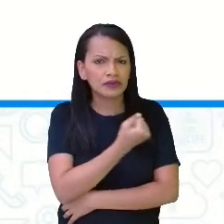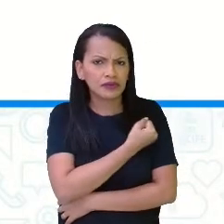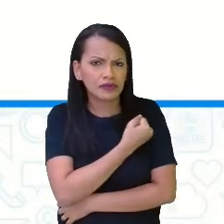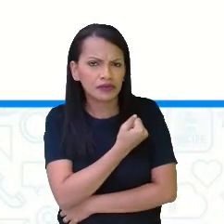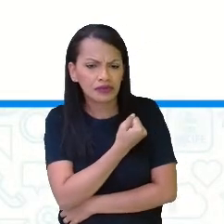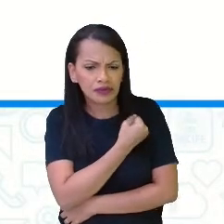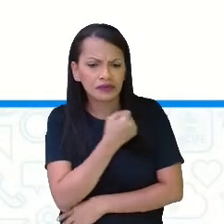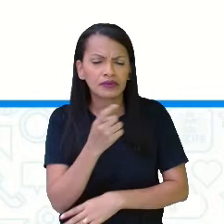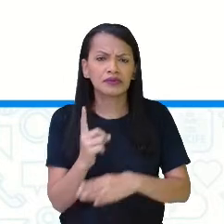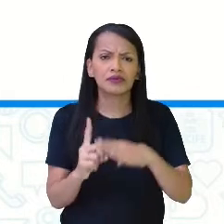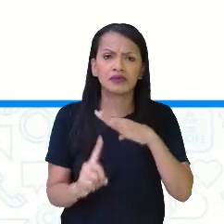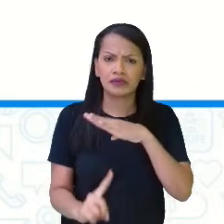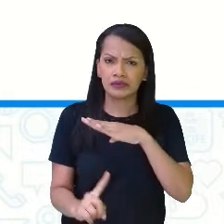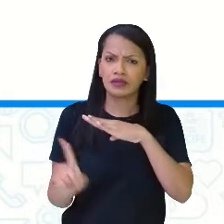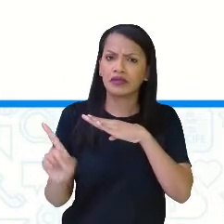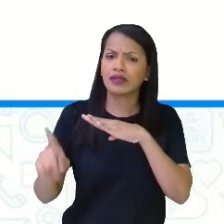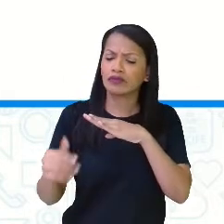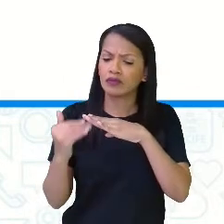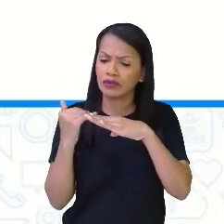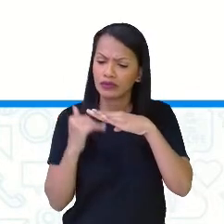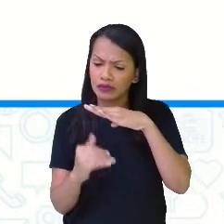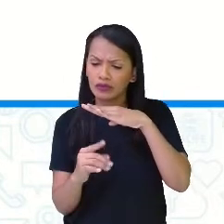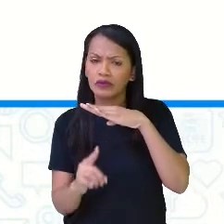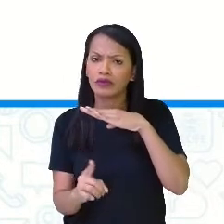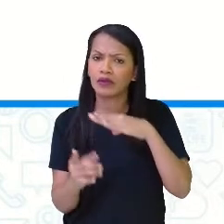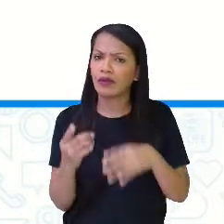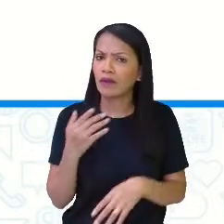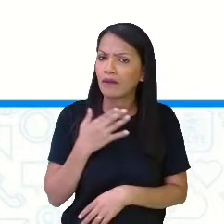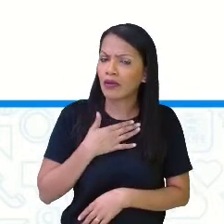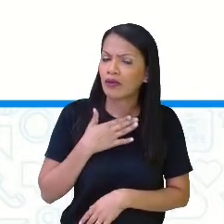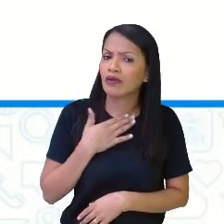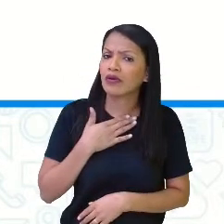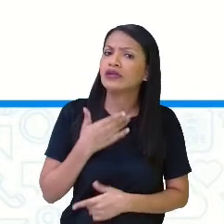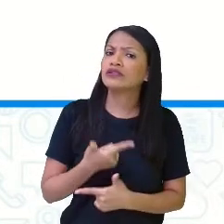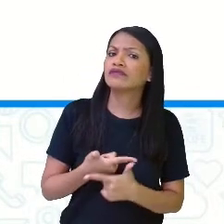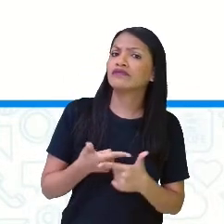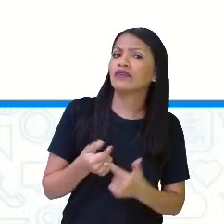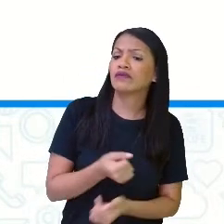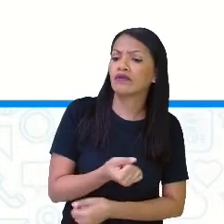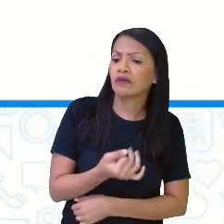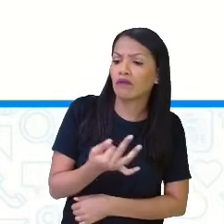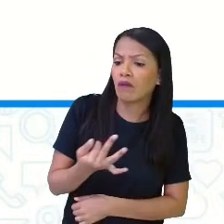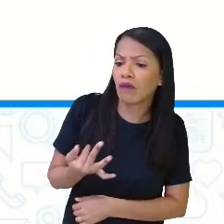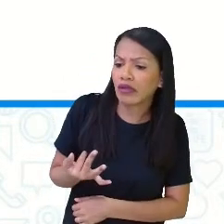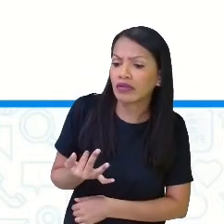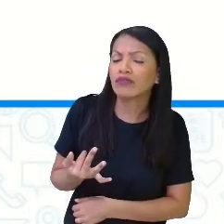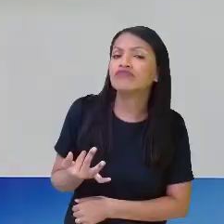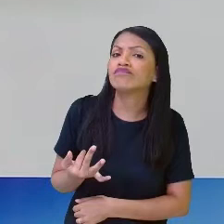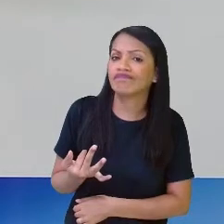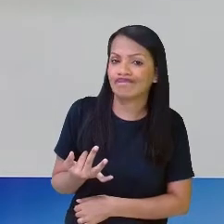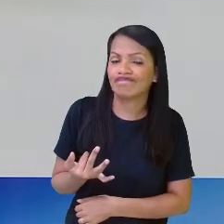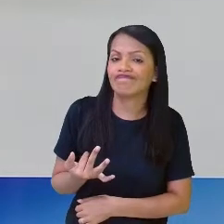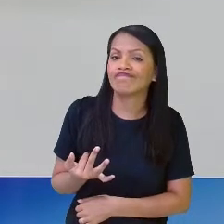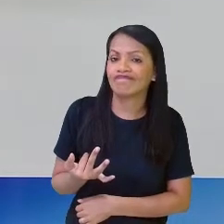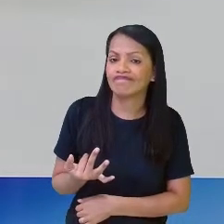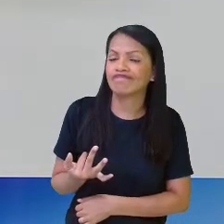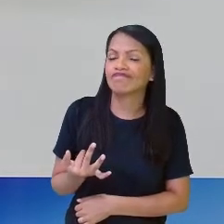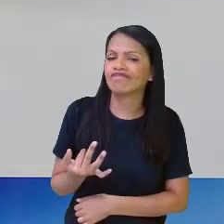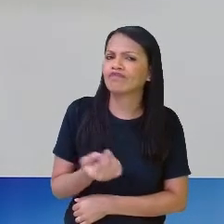denominador, que é o número de baixo. O meu inteiro vai ser dividido em quantas partes, minha gente? Olha lá.